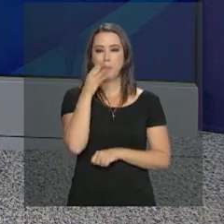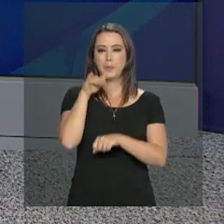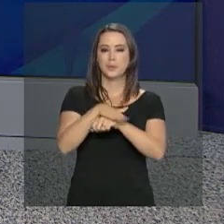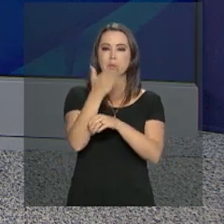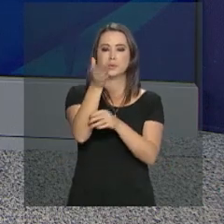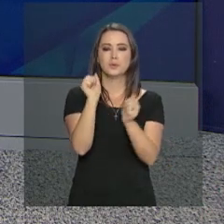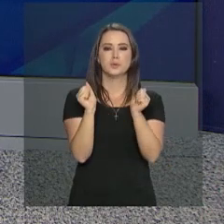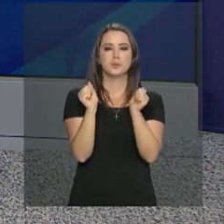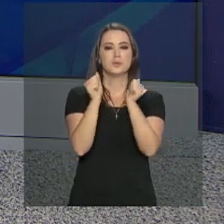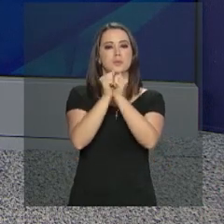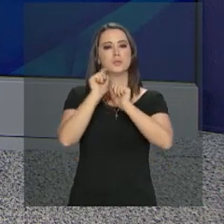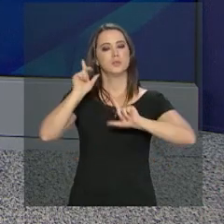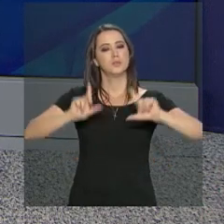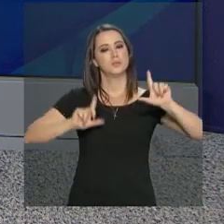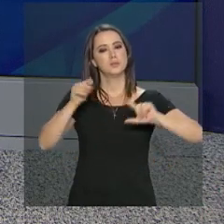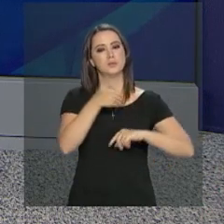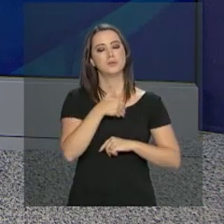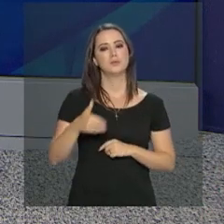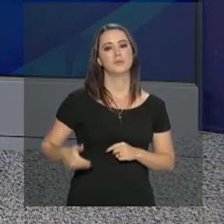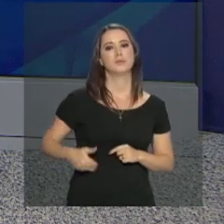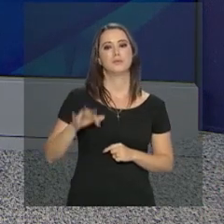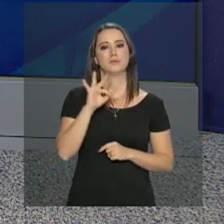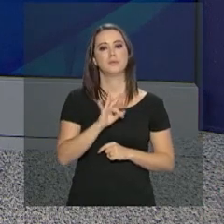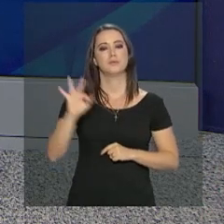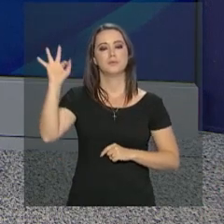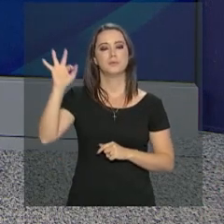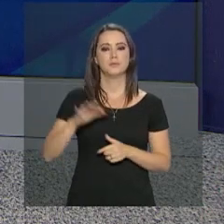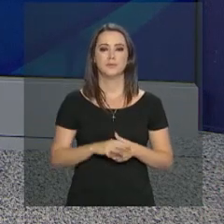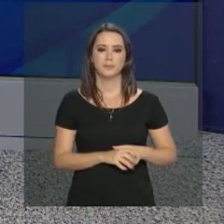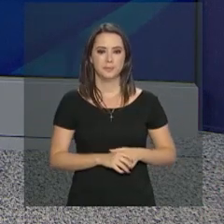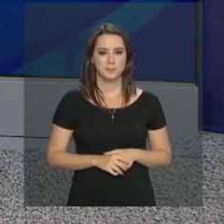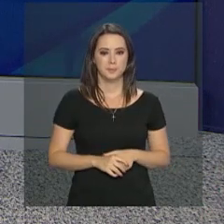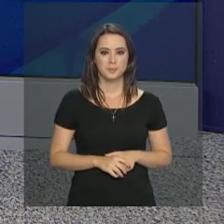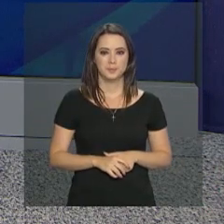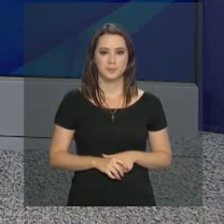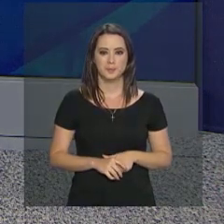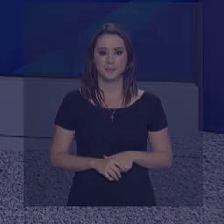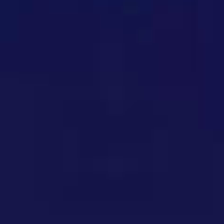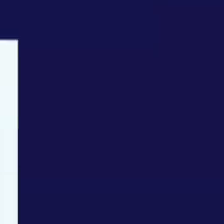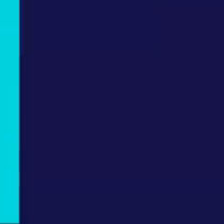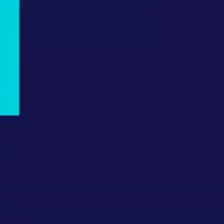ótima noite para você e continue com a gente aqui na NBR, a TV do Governo Federal. Tchau!